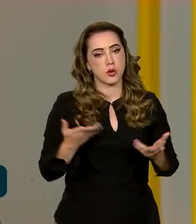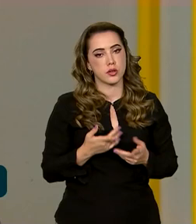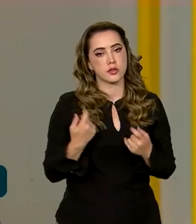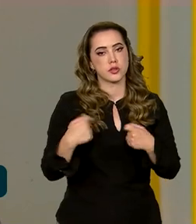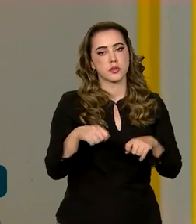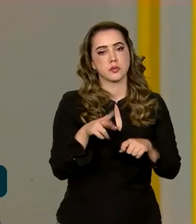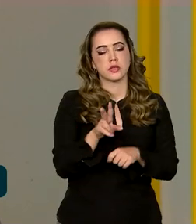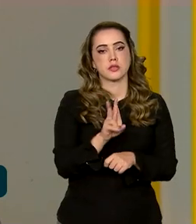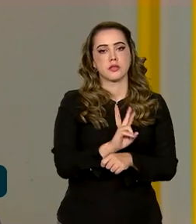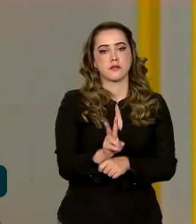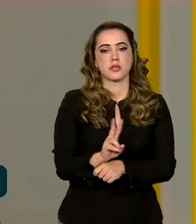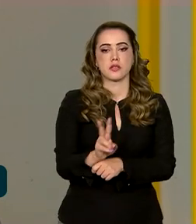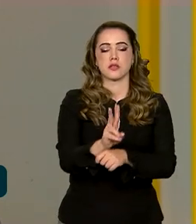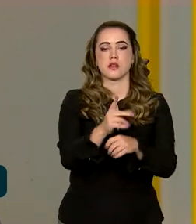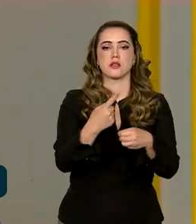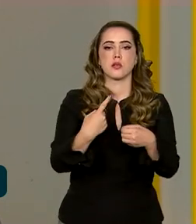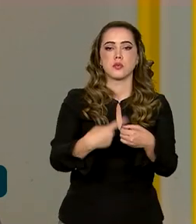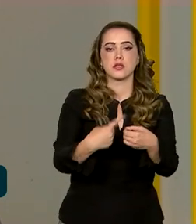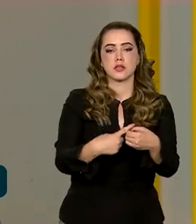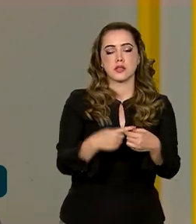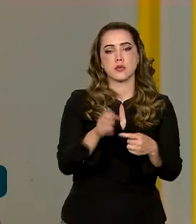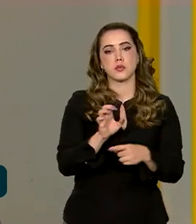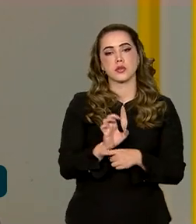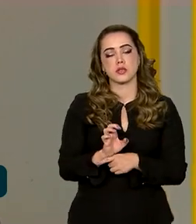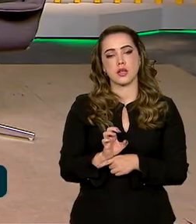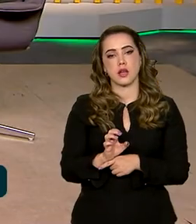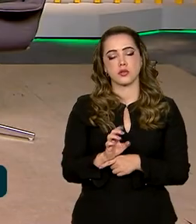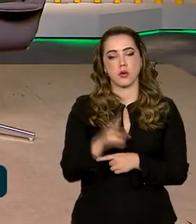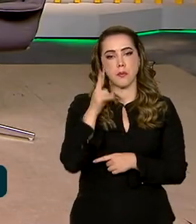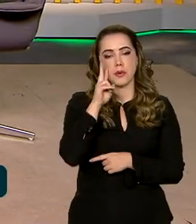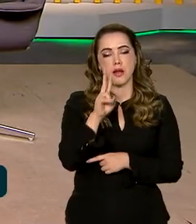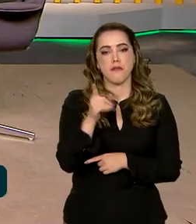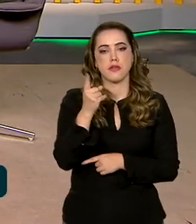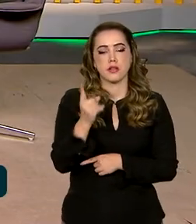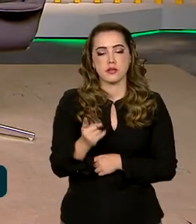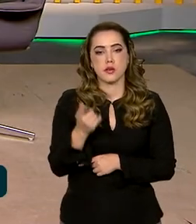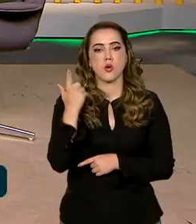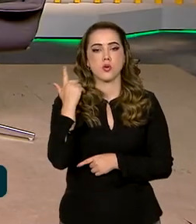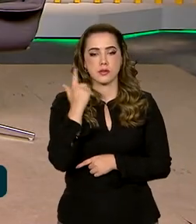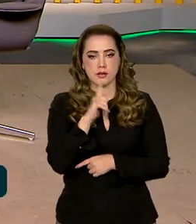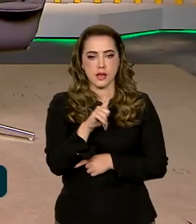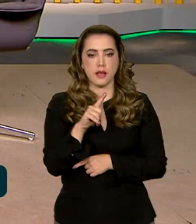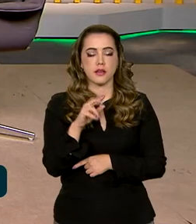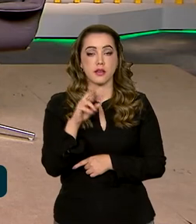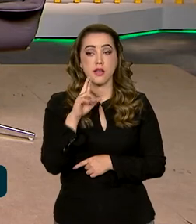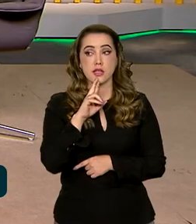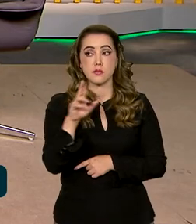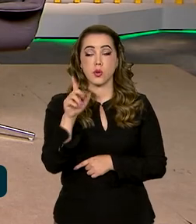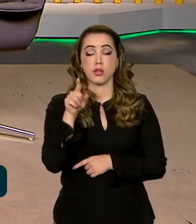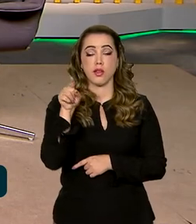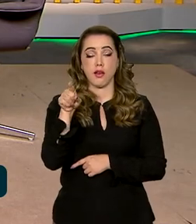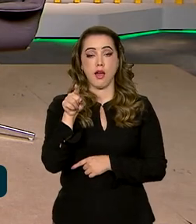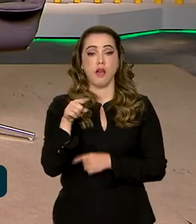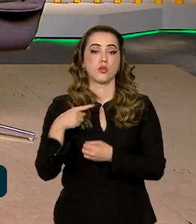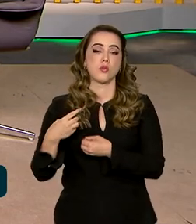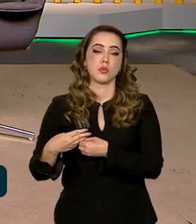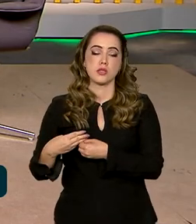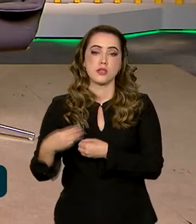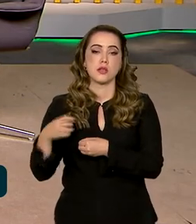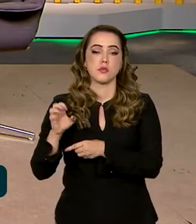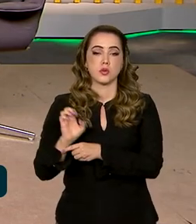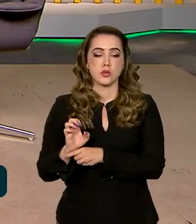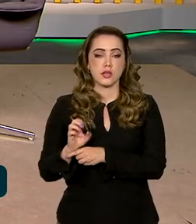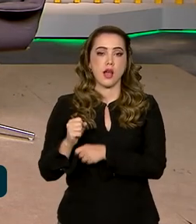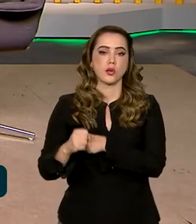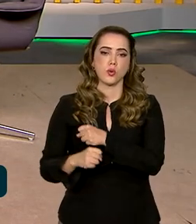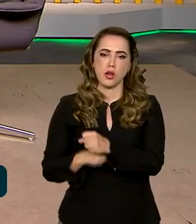gente vai fiscalizar o município, o Estado, para verificar se essa meta está sendo obedecida ano a ano. Isso vai ser muito